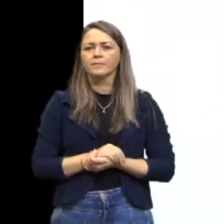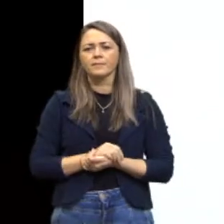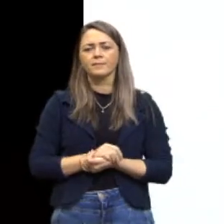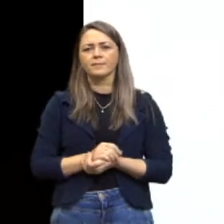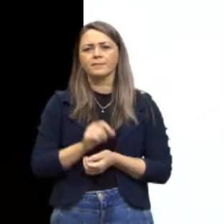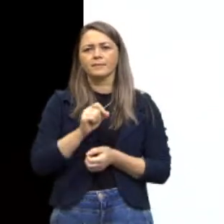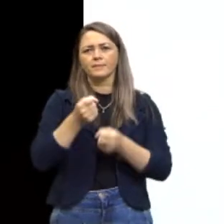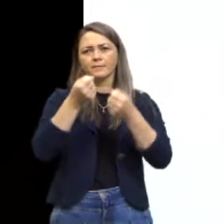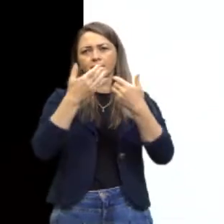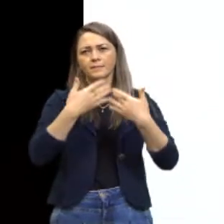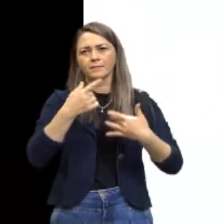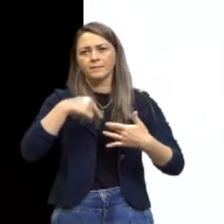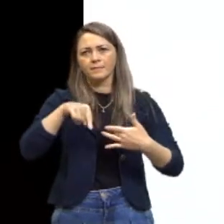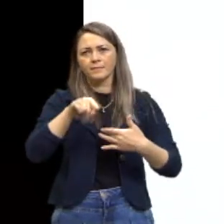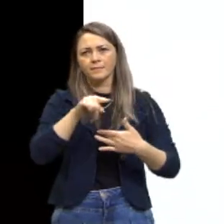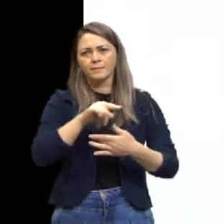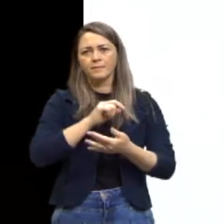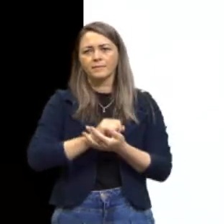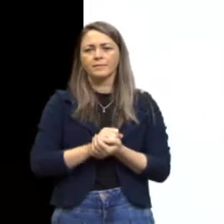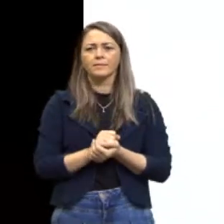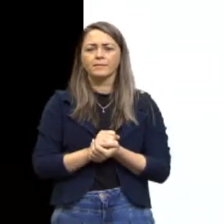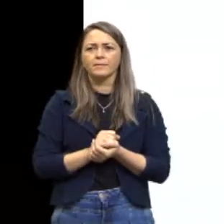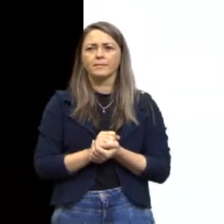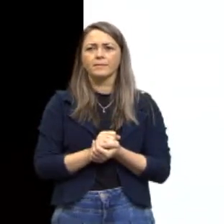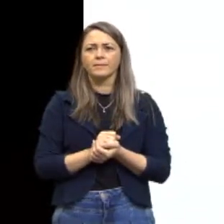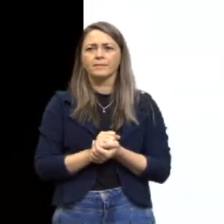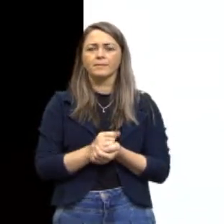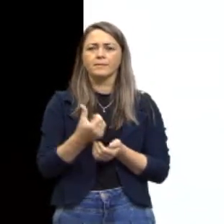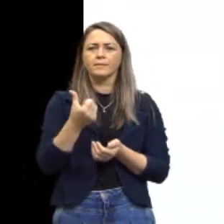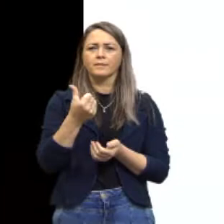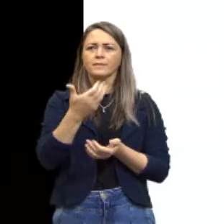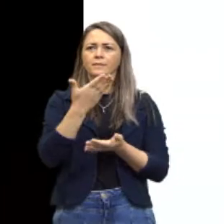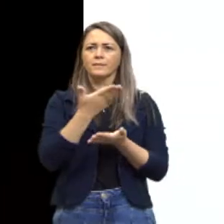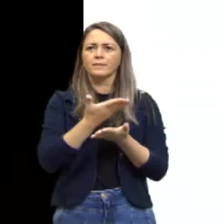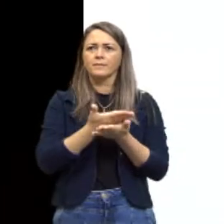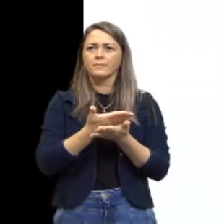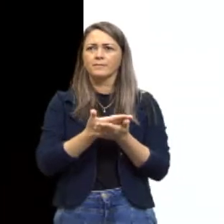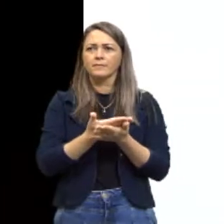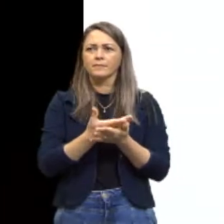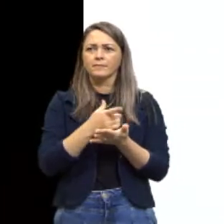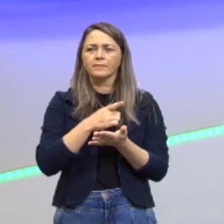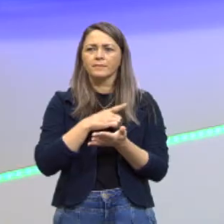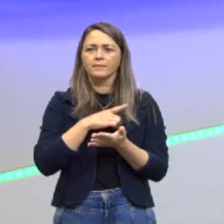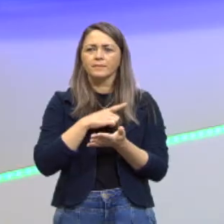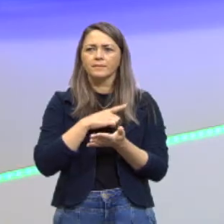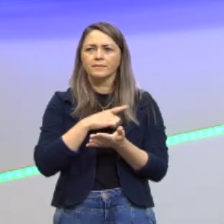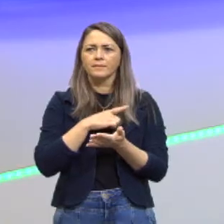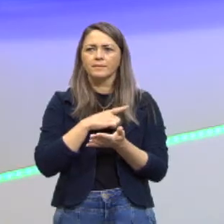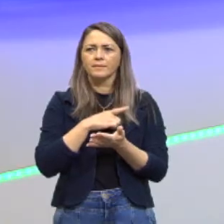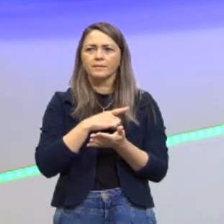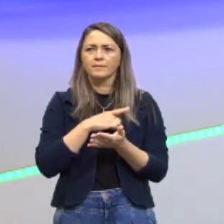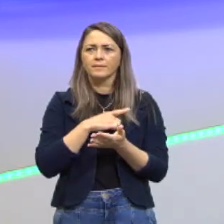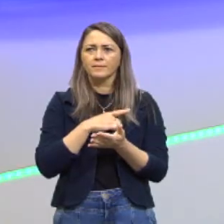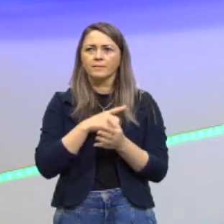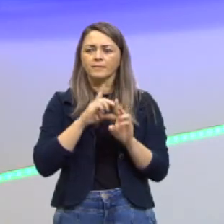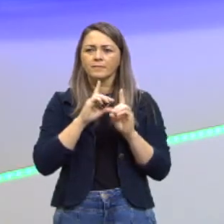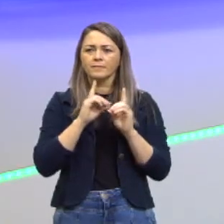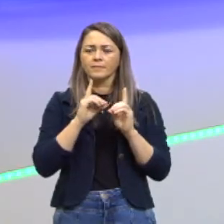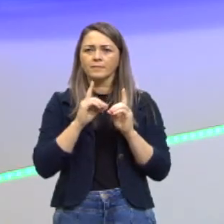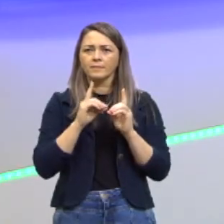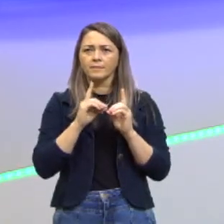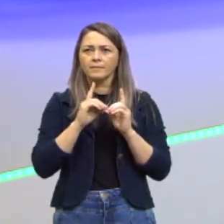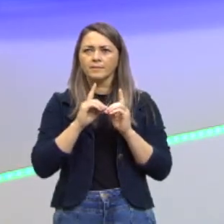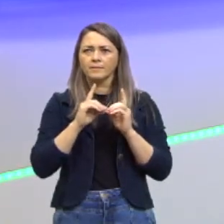colocar para vocês aqui é que nessas nossas apenas seis aulas, nós temos uma densidade muito